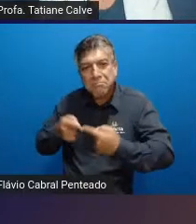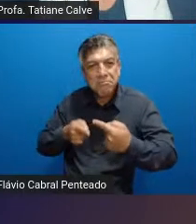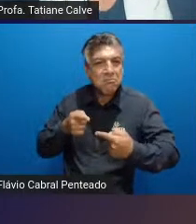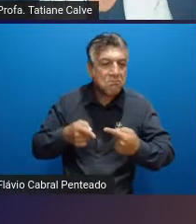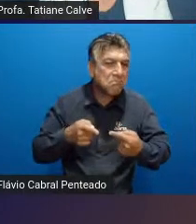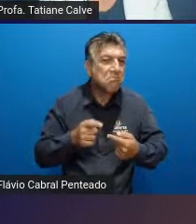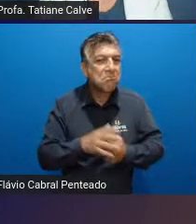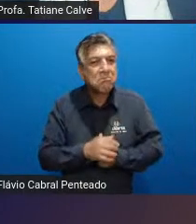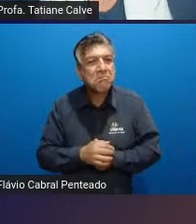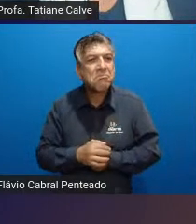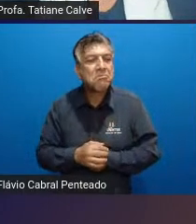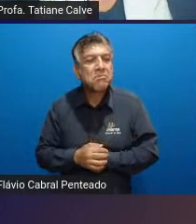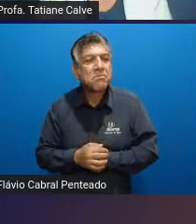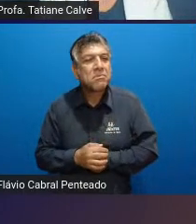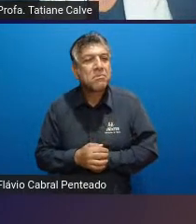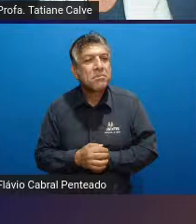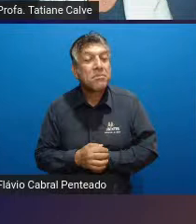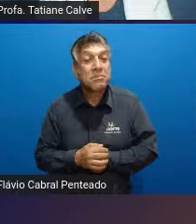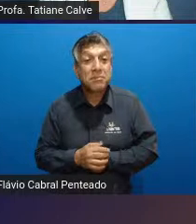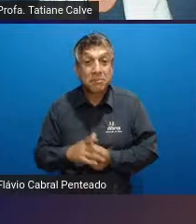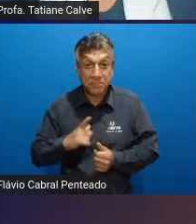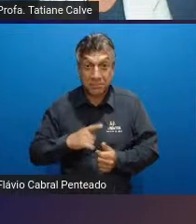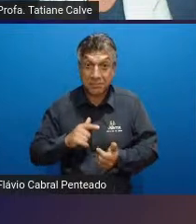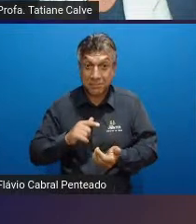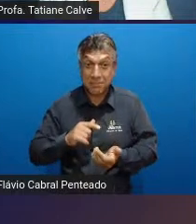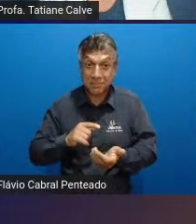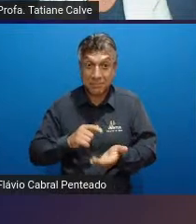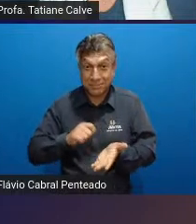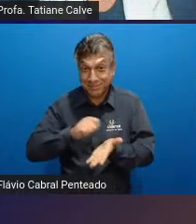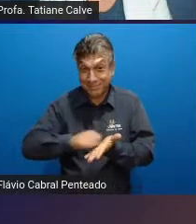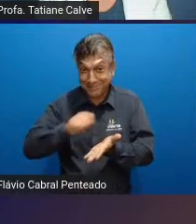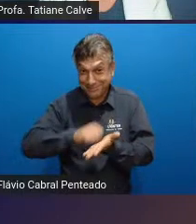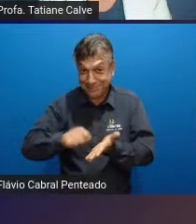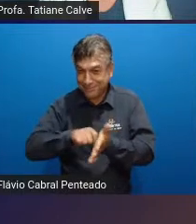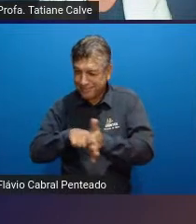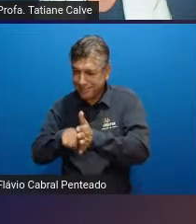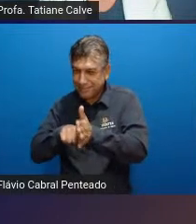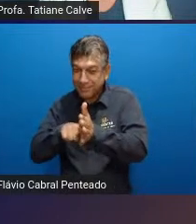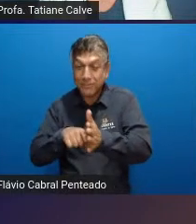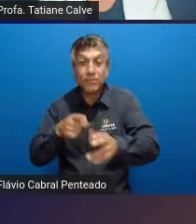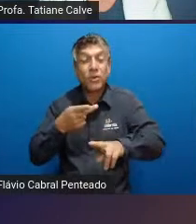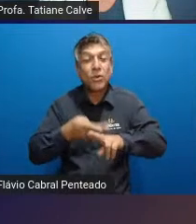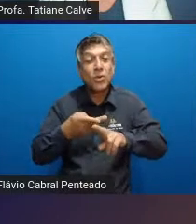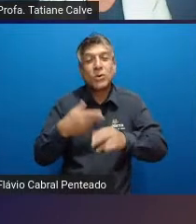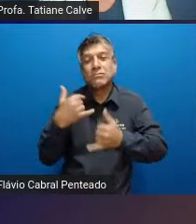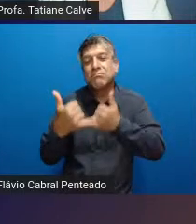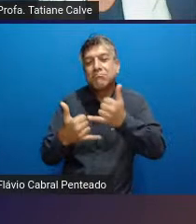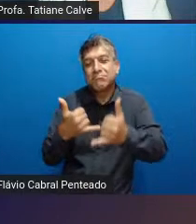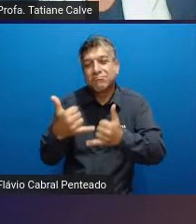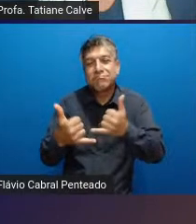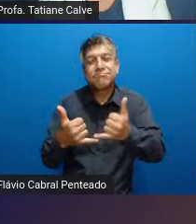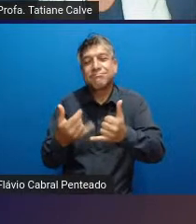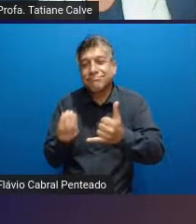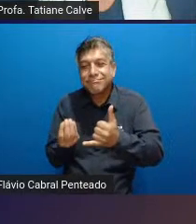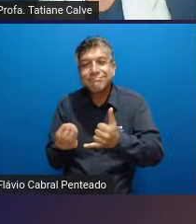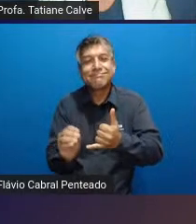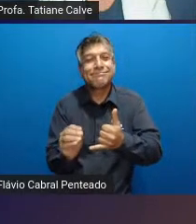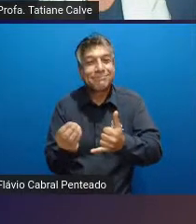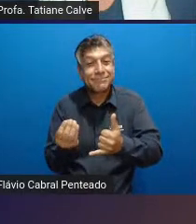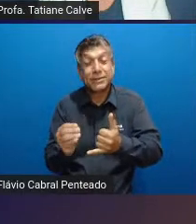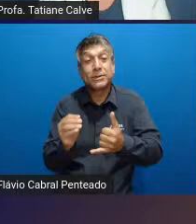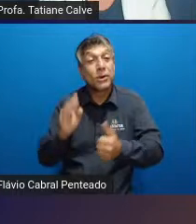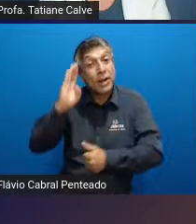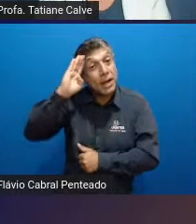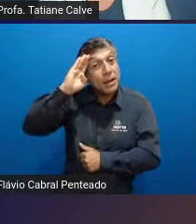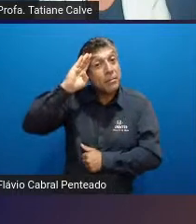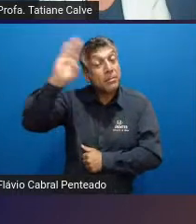considerações finais das autoras da pesquisa o uso da ludicidade deve ter como principal